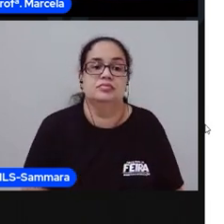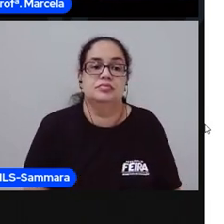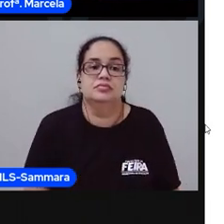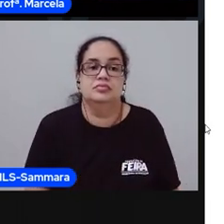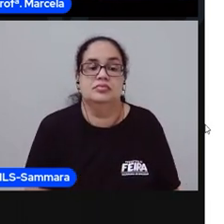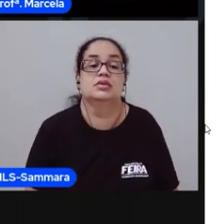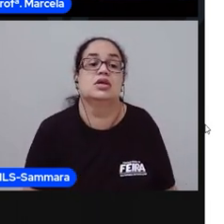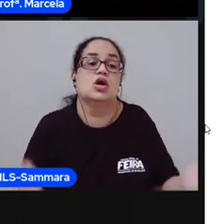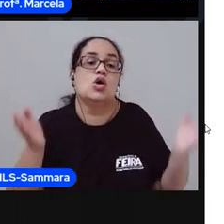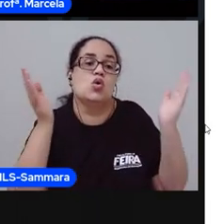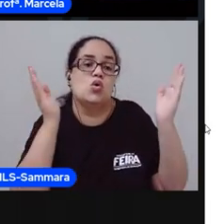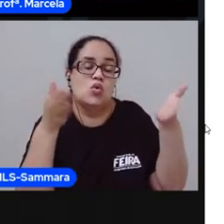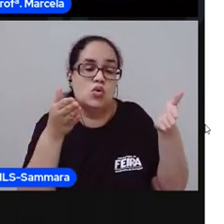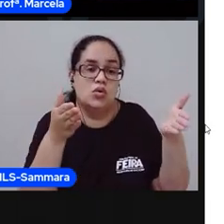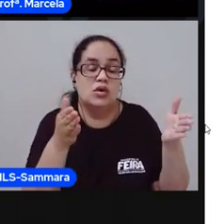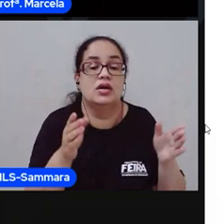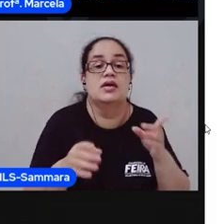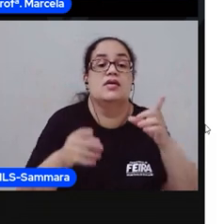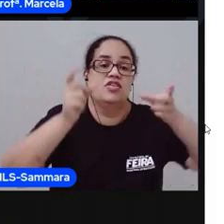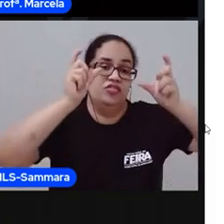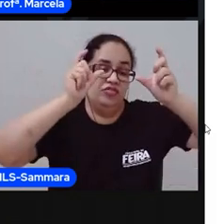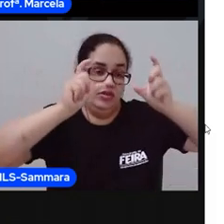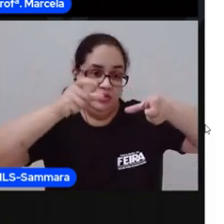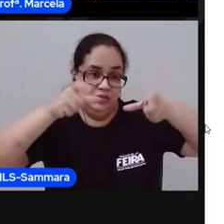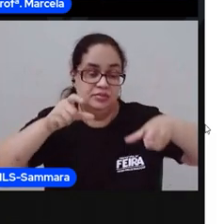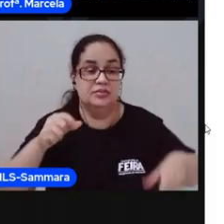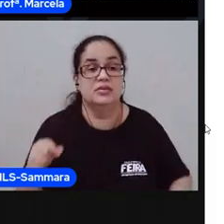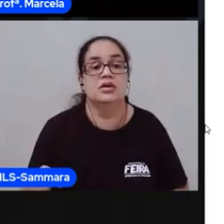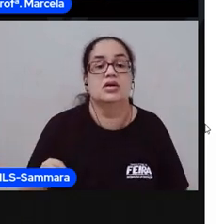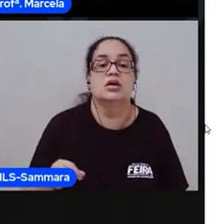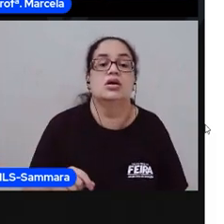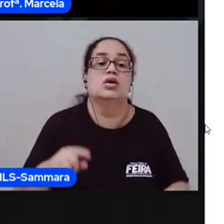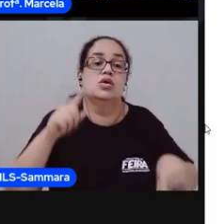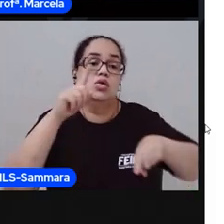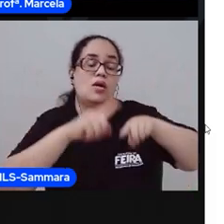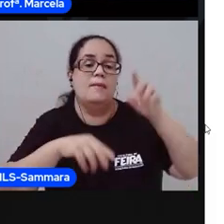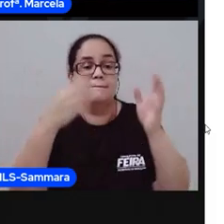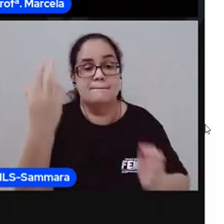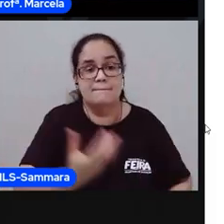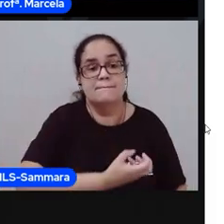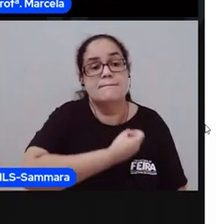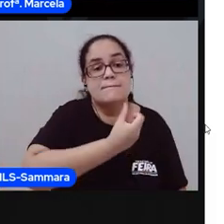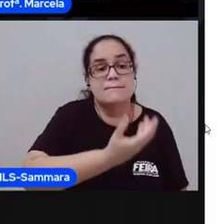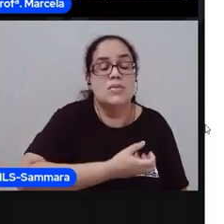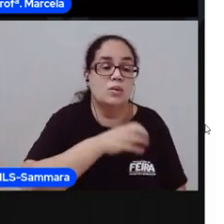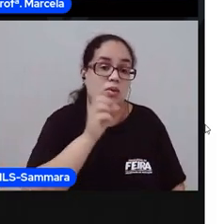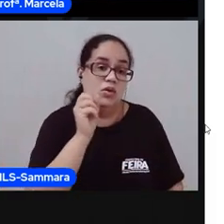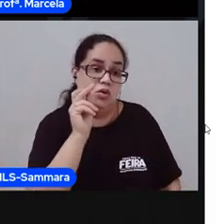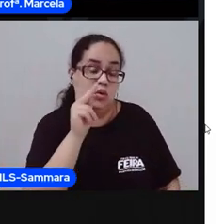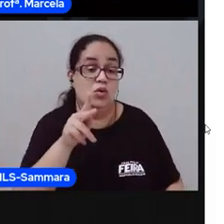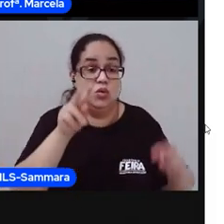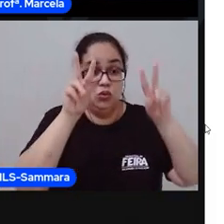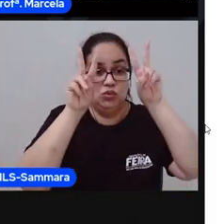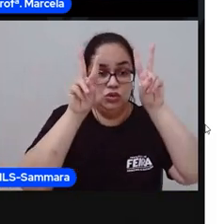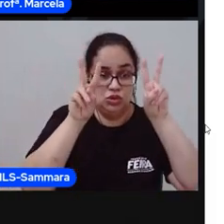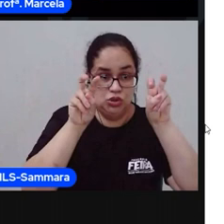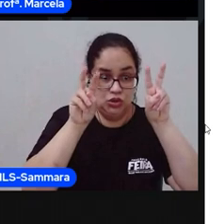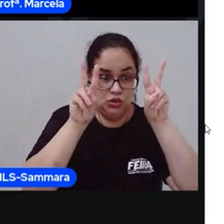Agora a gente vai localizar aqui alguns elementos desse poema. O título,